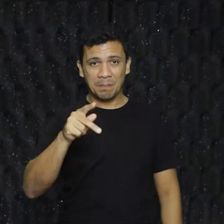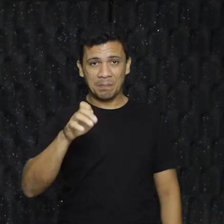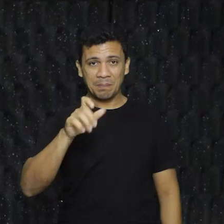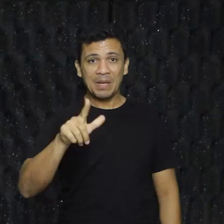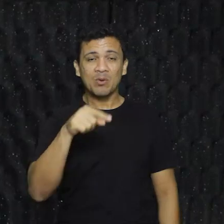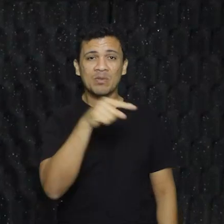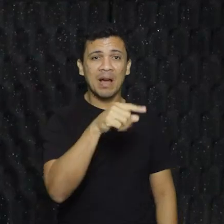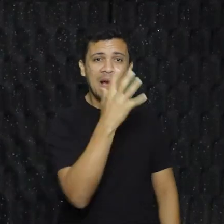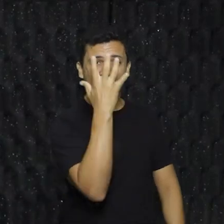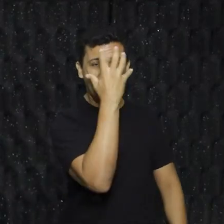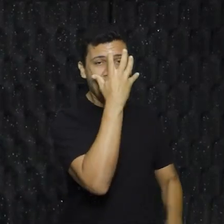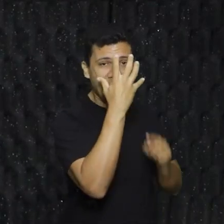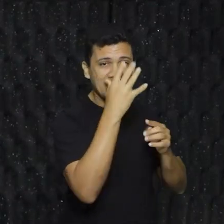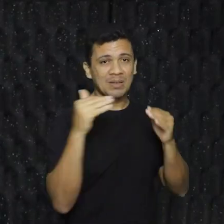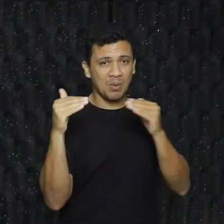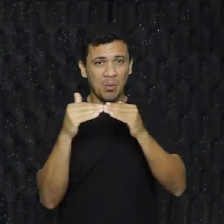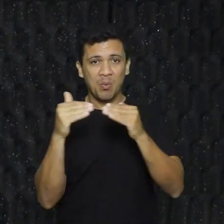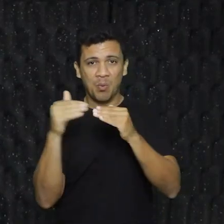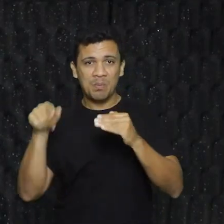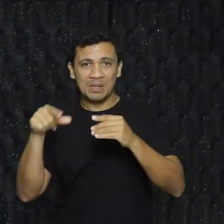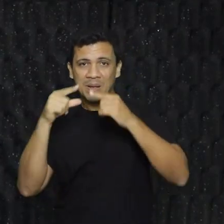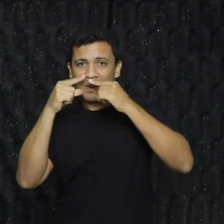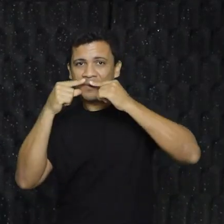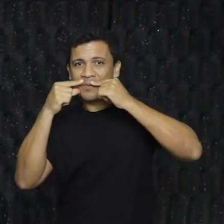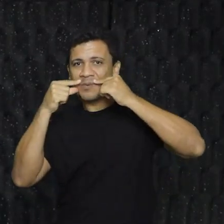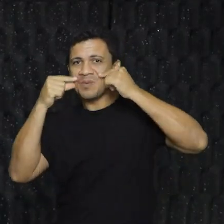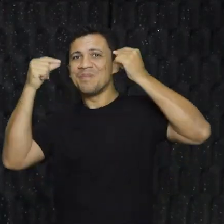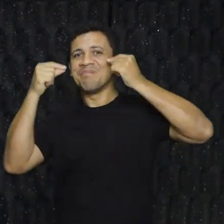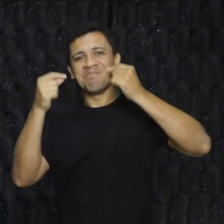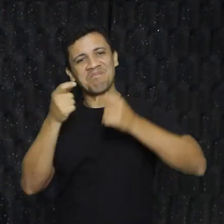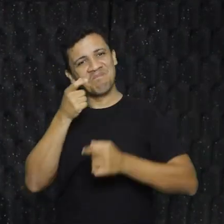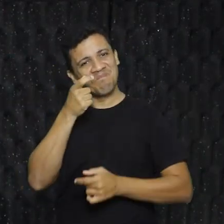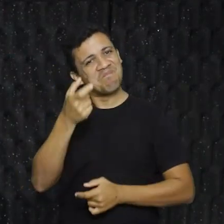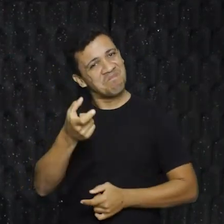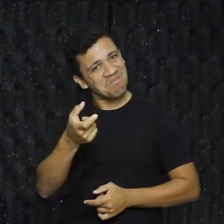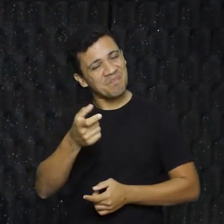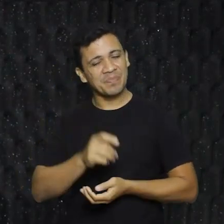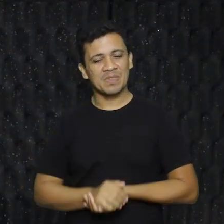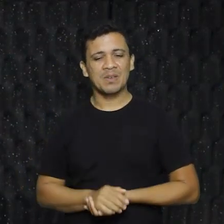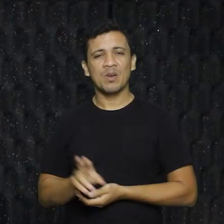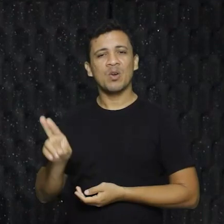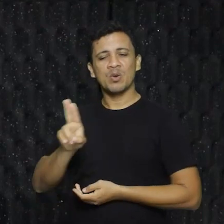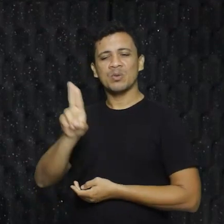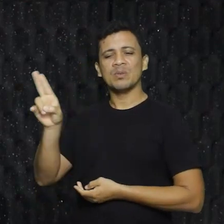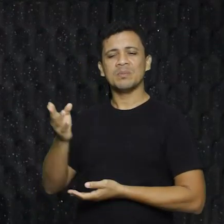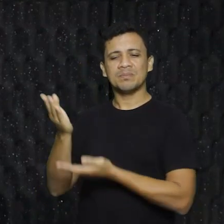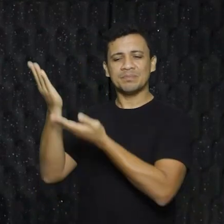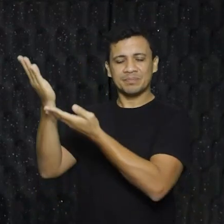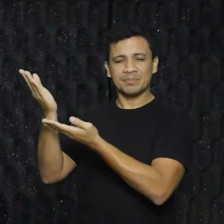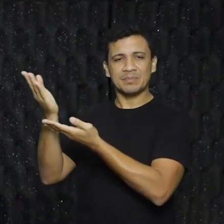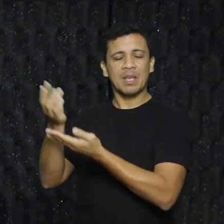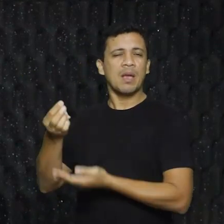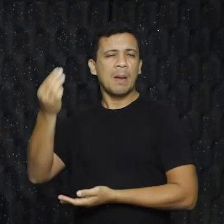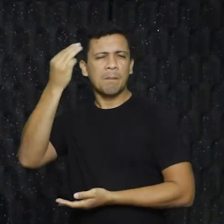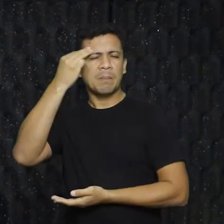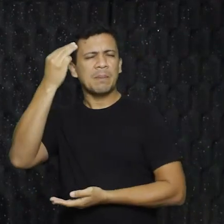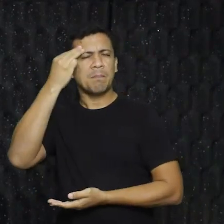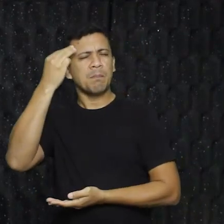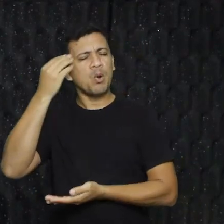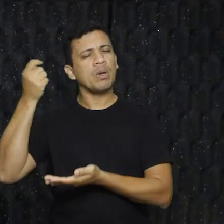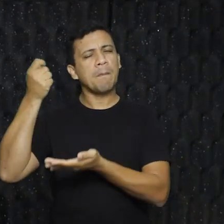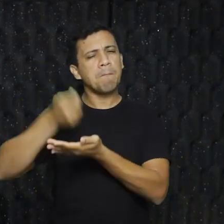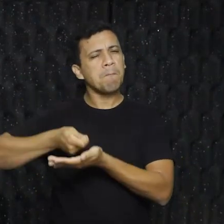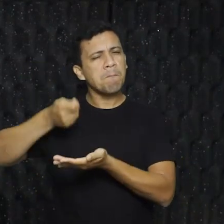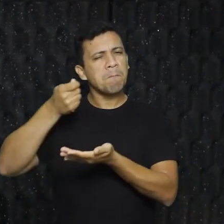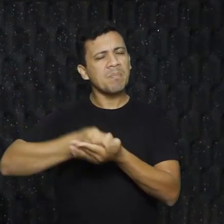ladrões são o rosto de Salvador Dalí. Pois é, olha que interessante. O nome da obra, A Persistência da Memória. Por que os